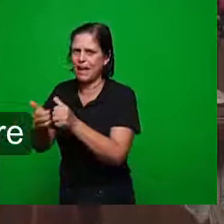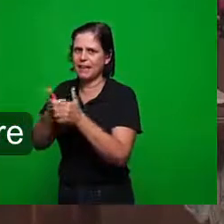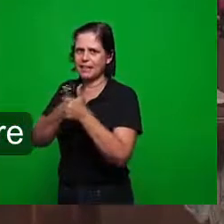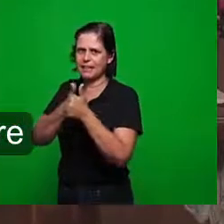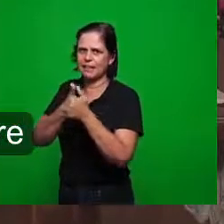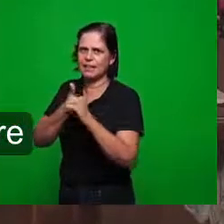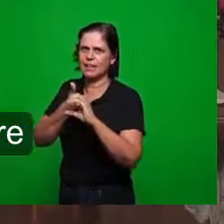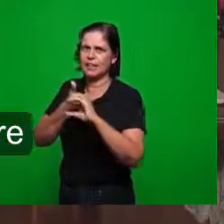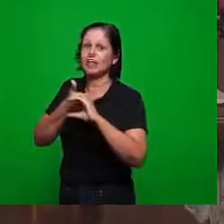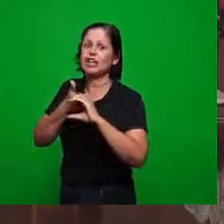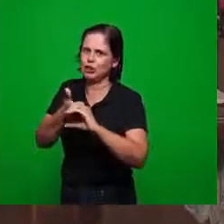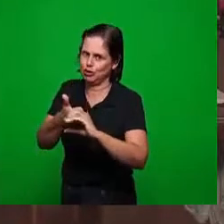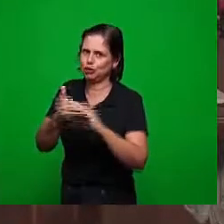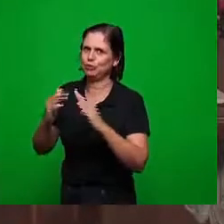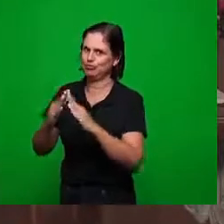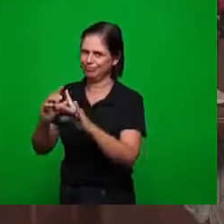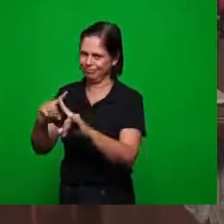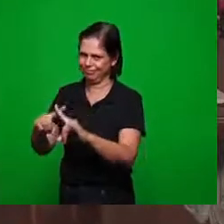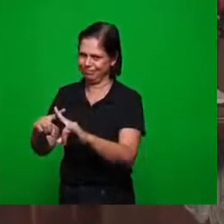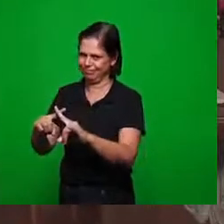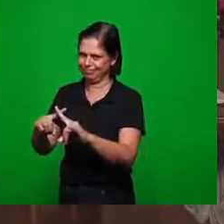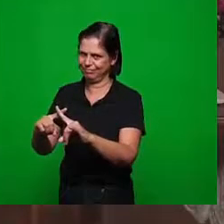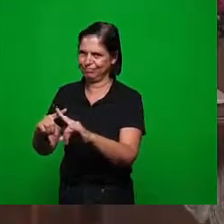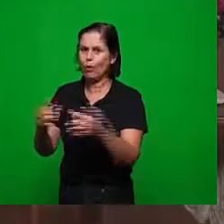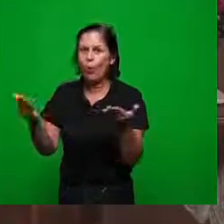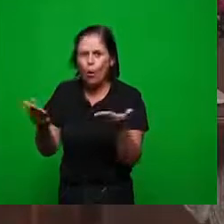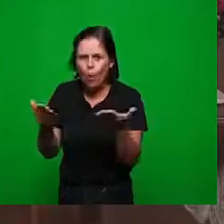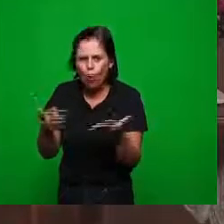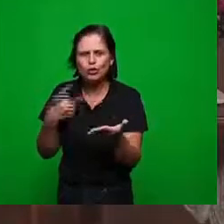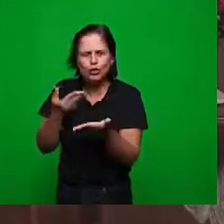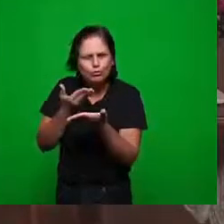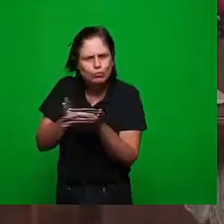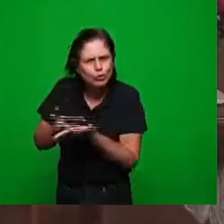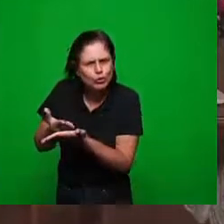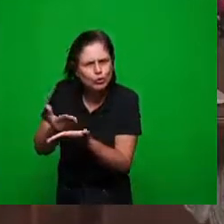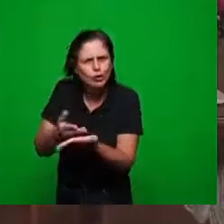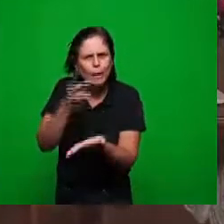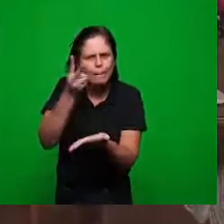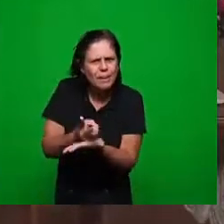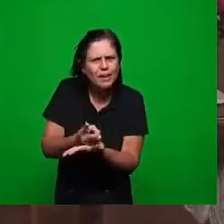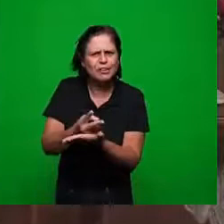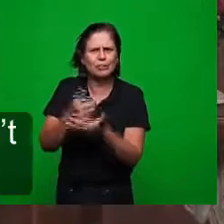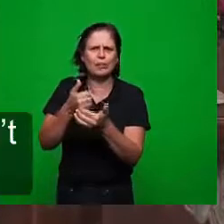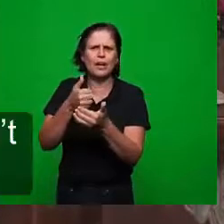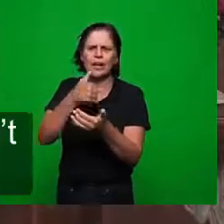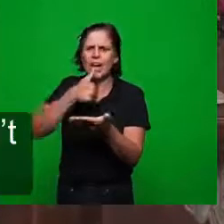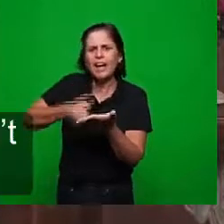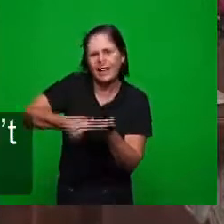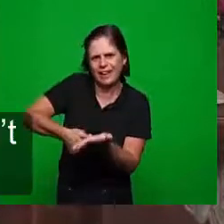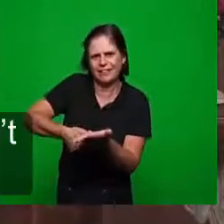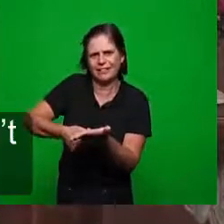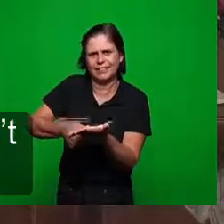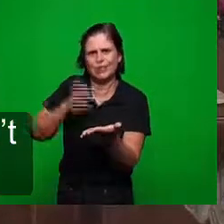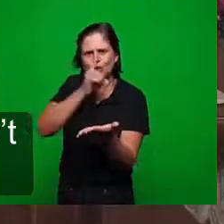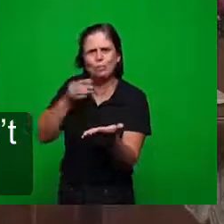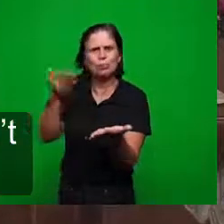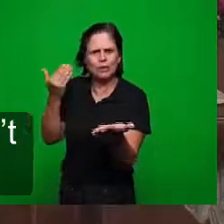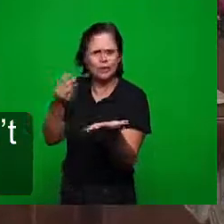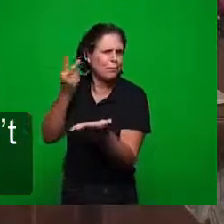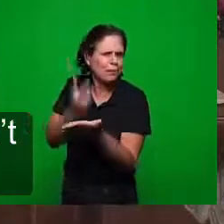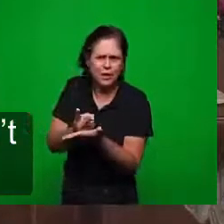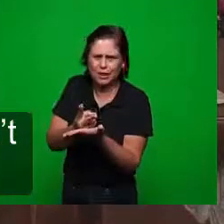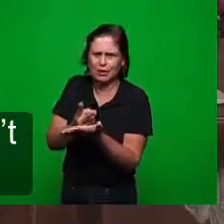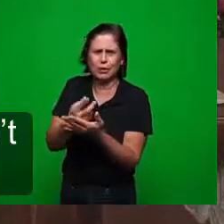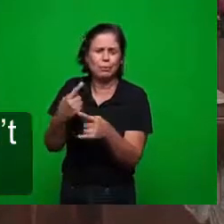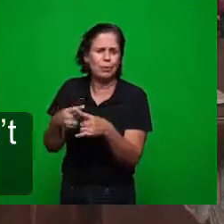nós estamos aqui na mesma carta do domingo passado por quê? porque nós não